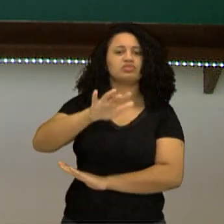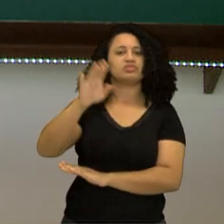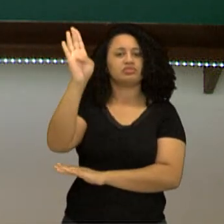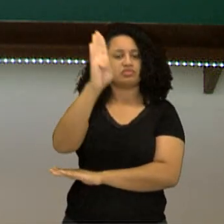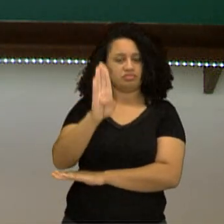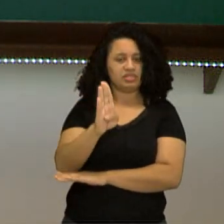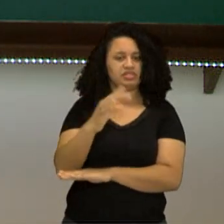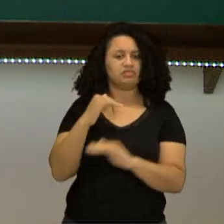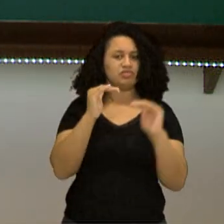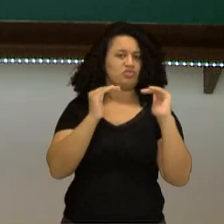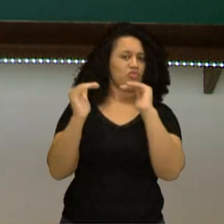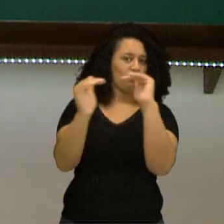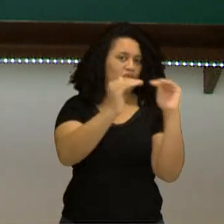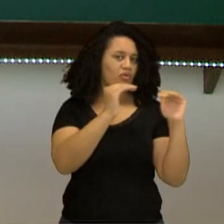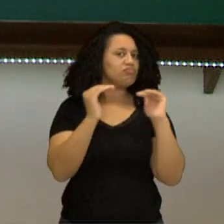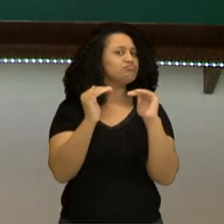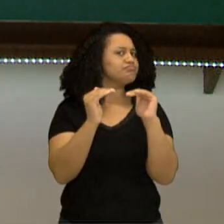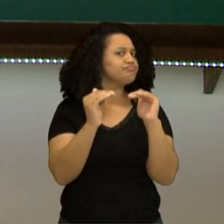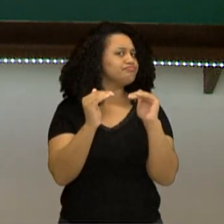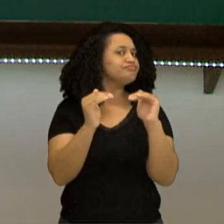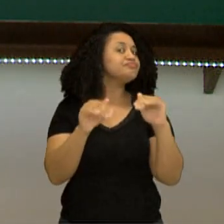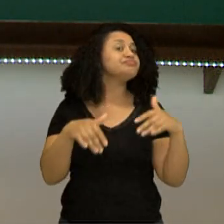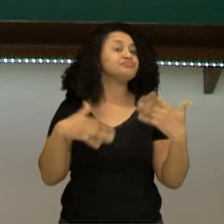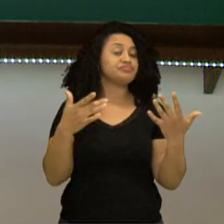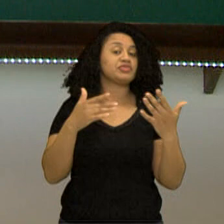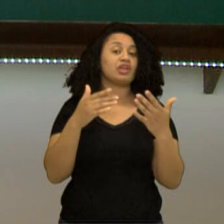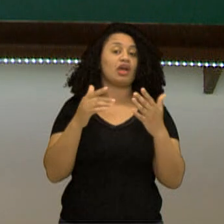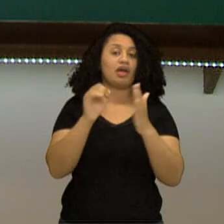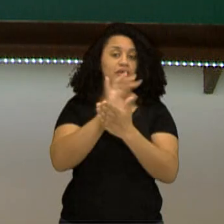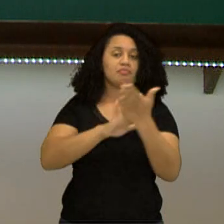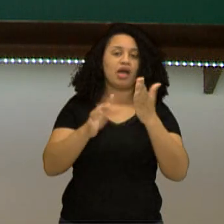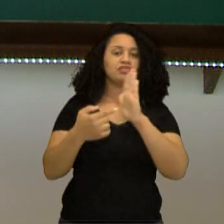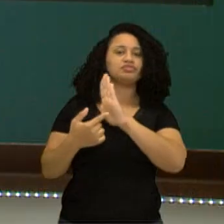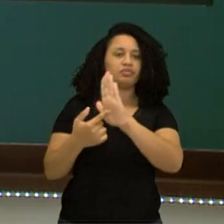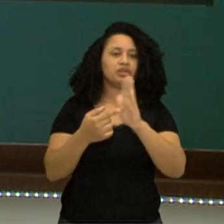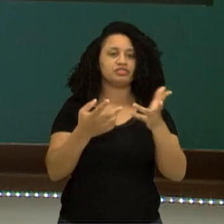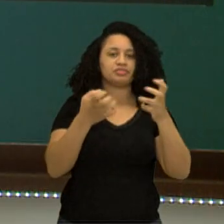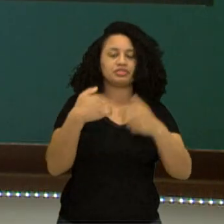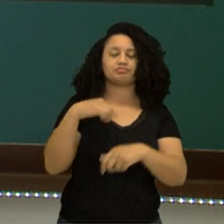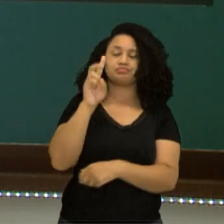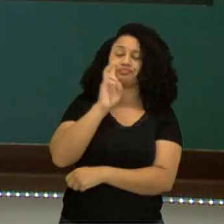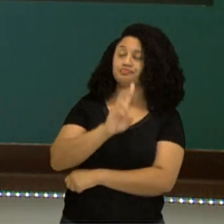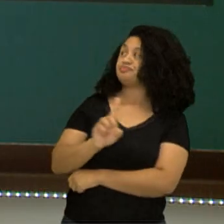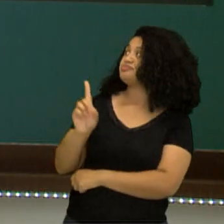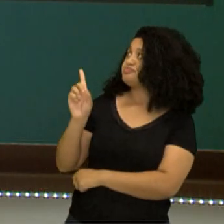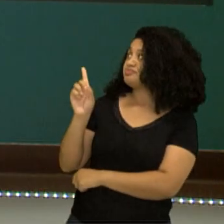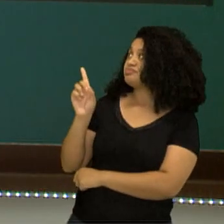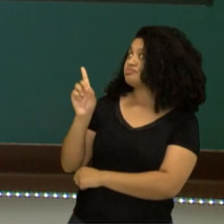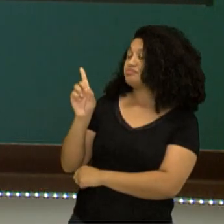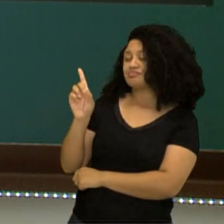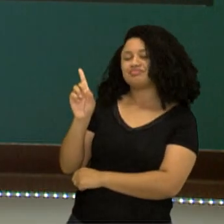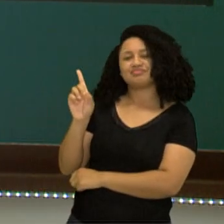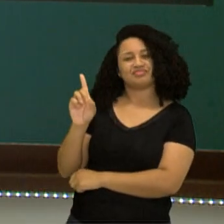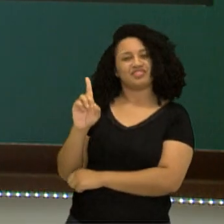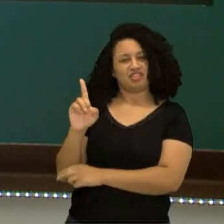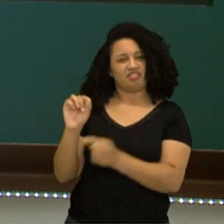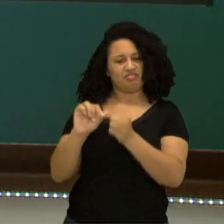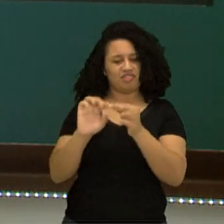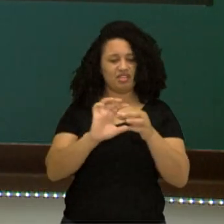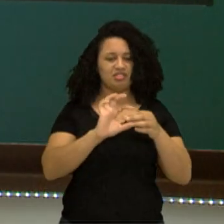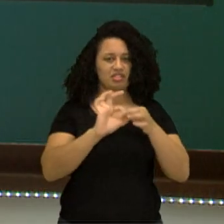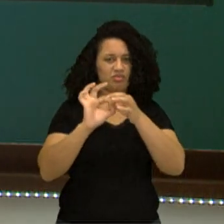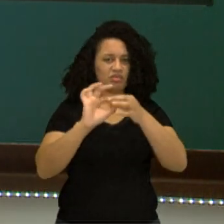condições de igualdade? Como essa imagem mostra? Trouxe aí uma integração e uma